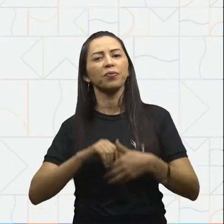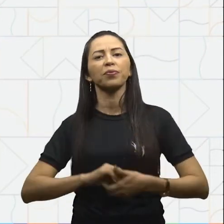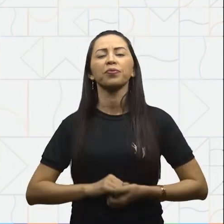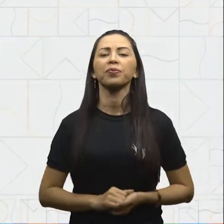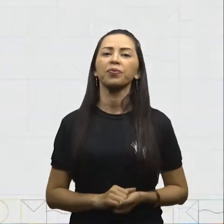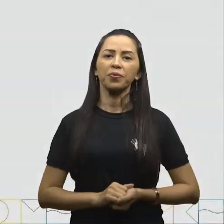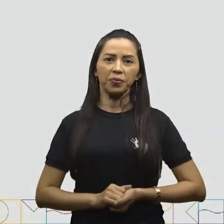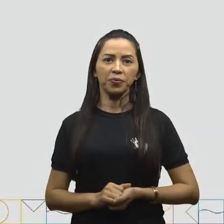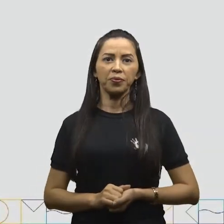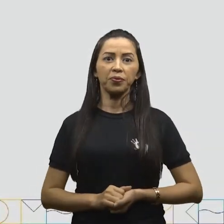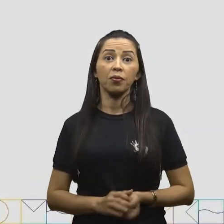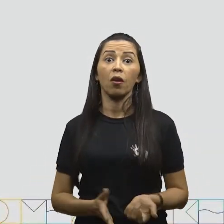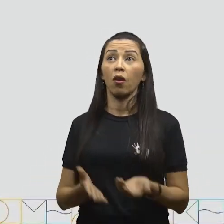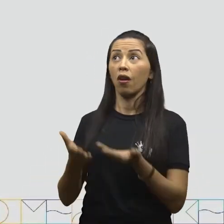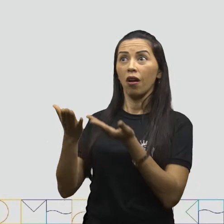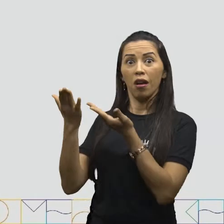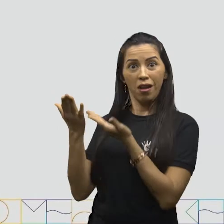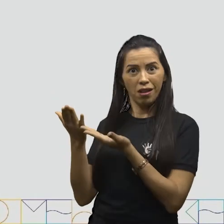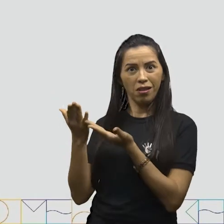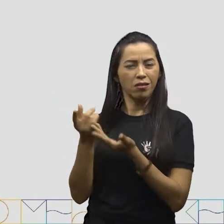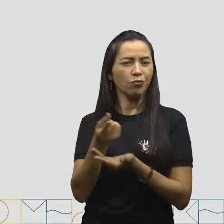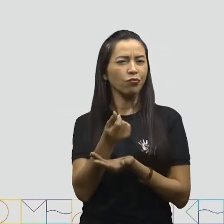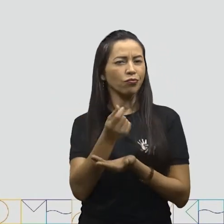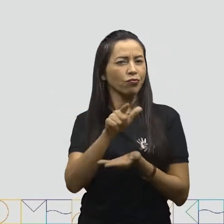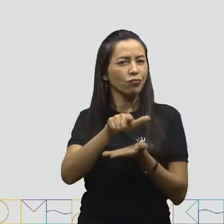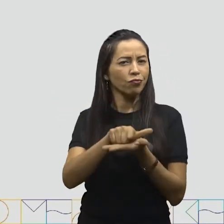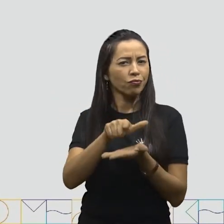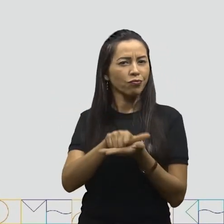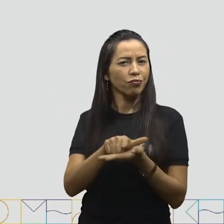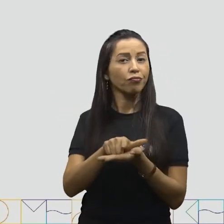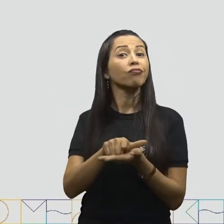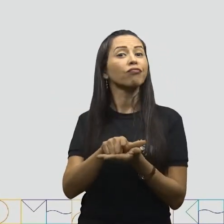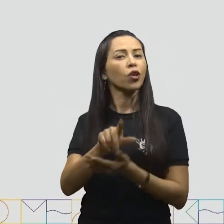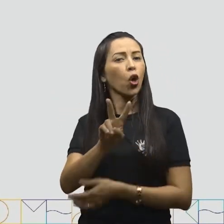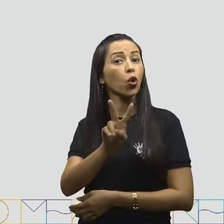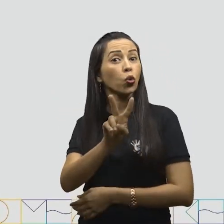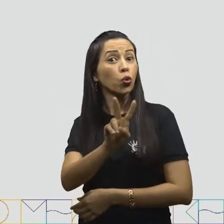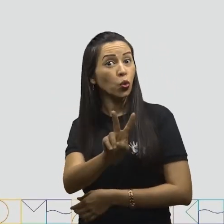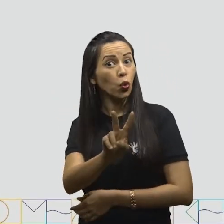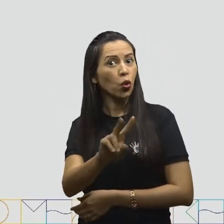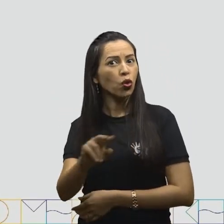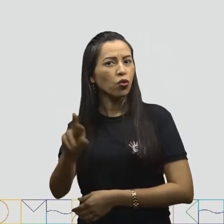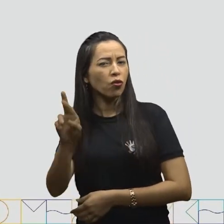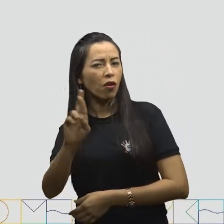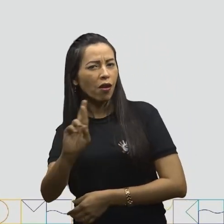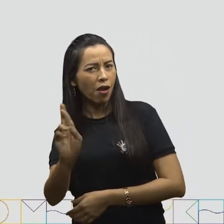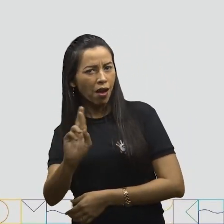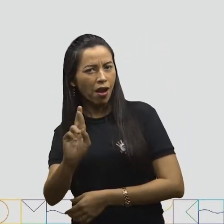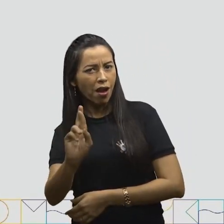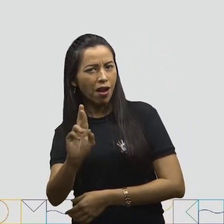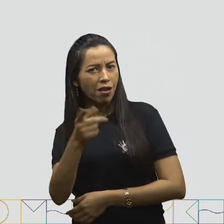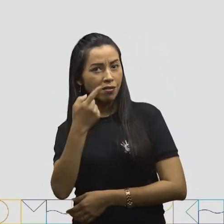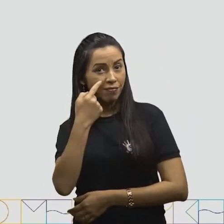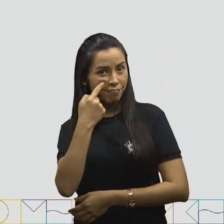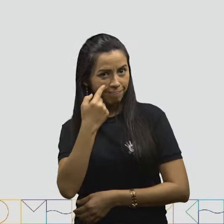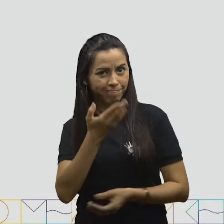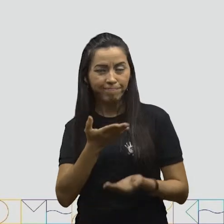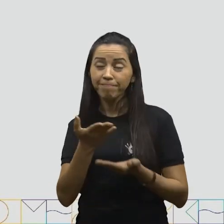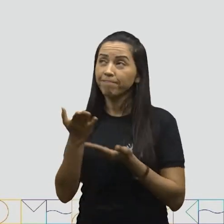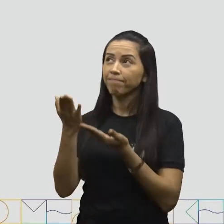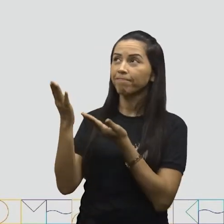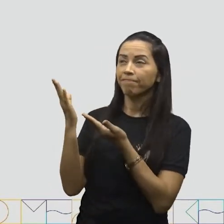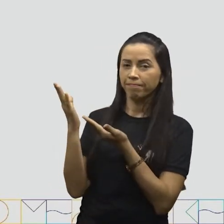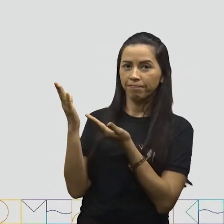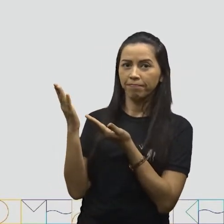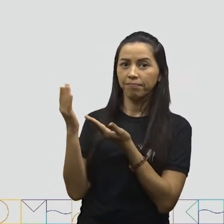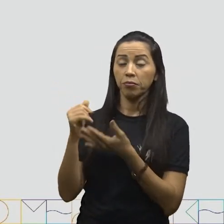nessa. Essa é a nossa cédula de dois reais. Ela se representa e se escreve